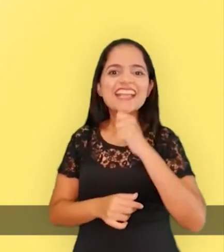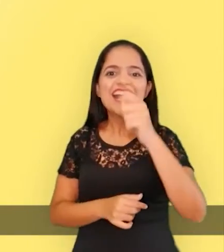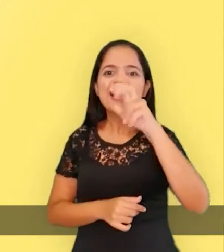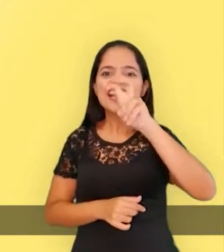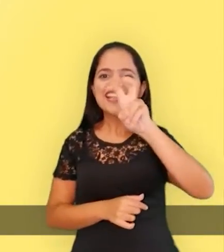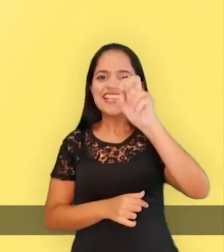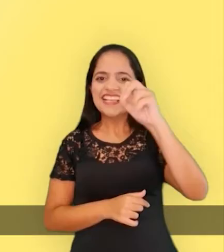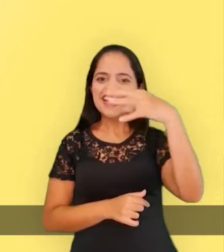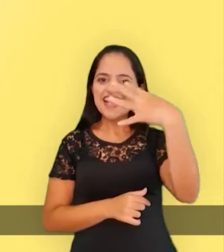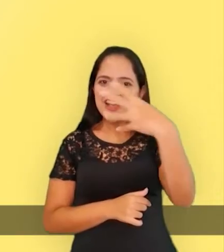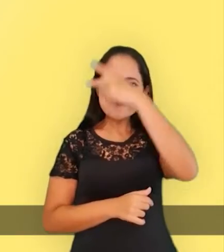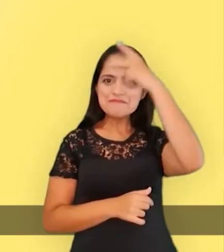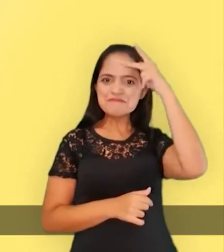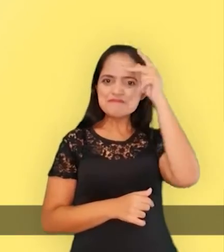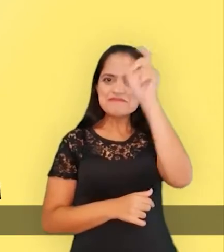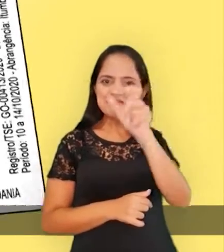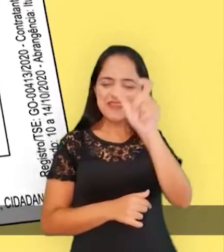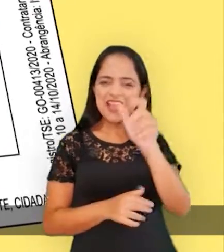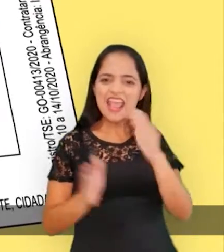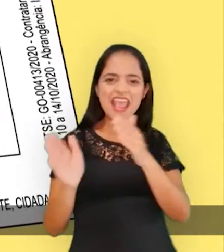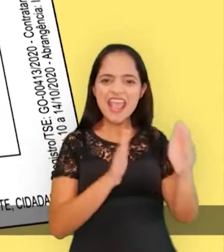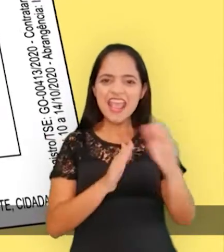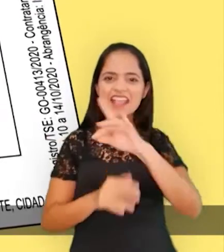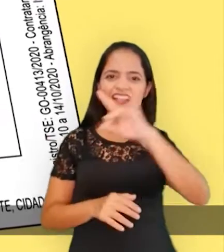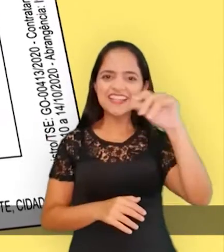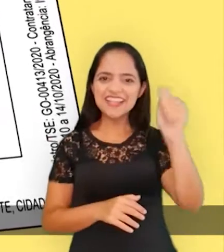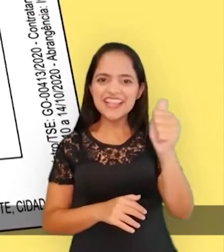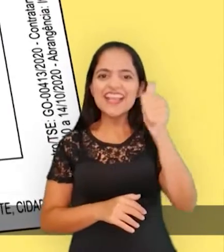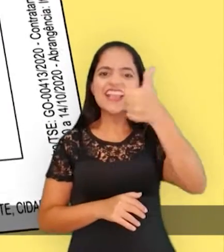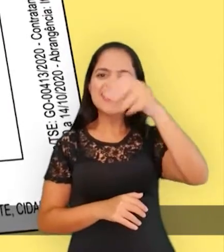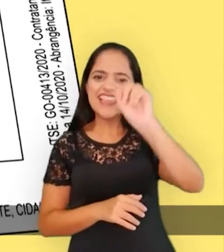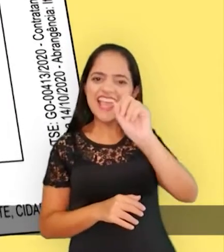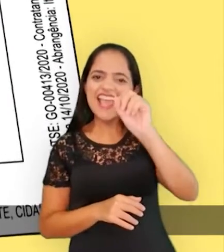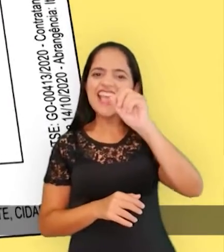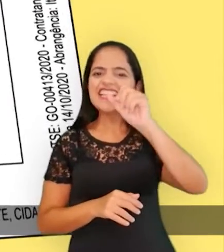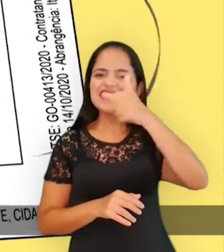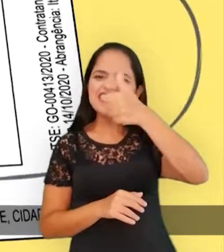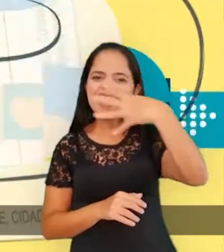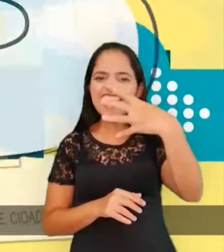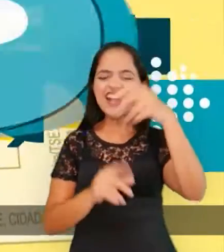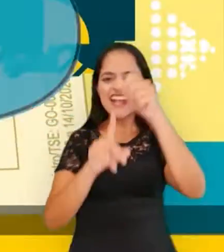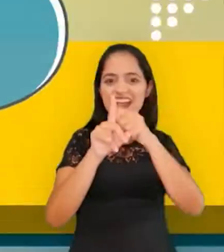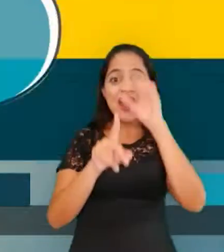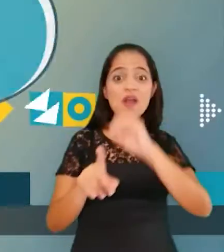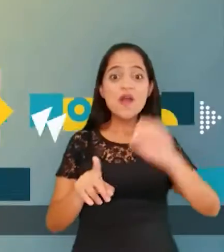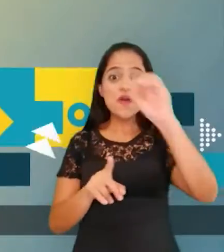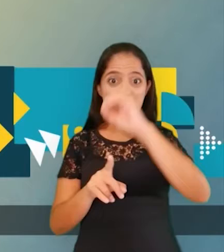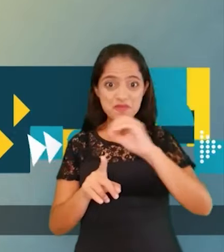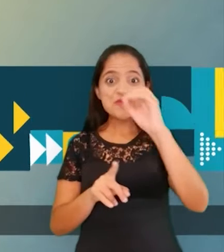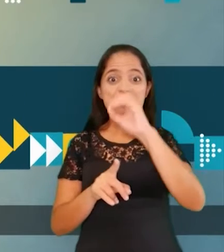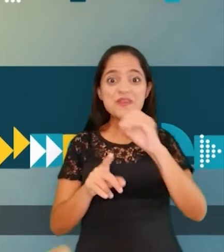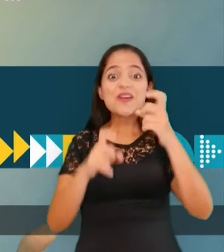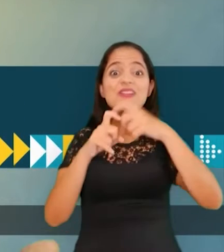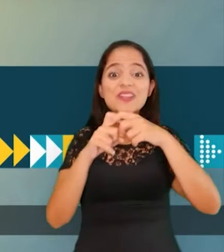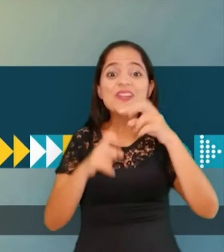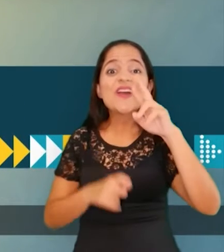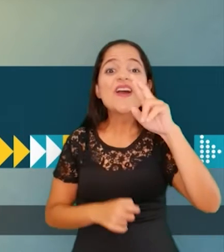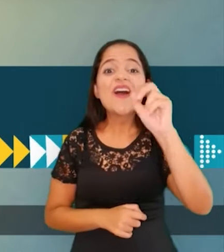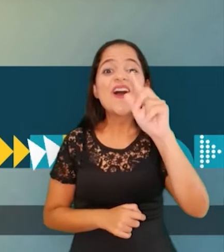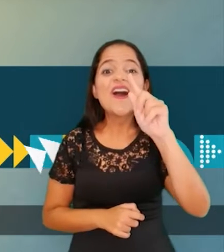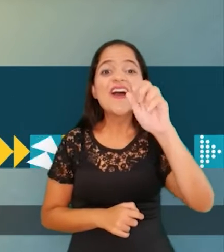eleitores entre os dias 10 e 14 de outubro. A margem de erro é de 4,4%. Doutor Rogério